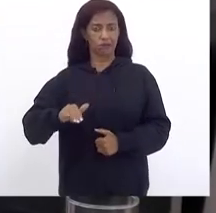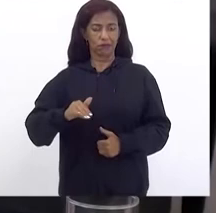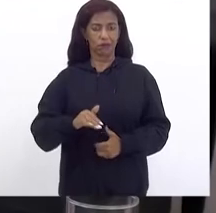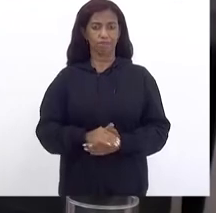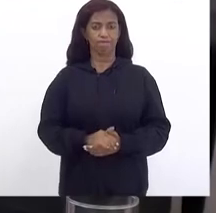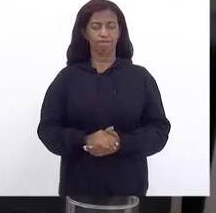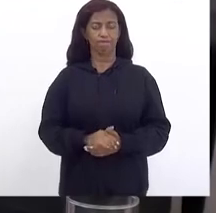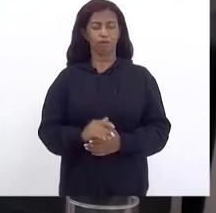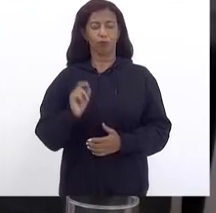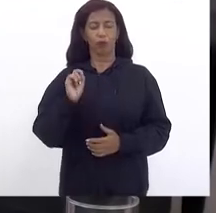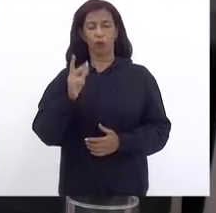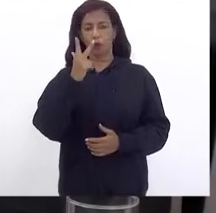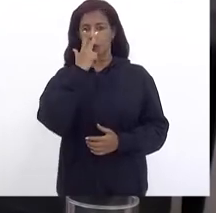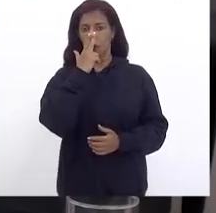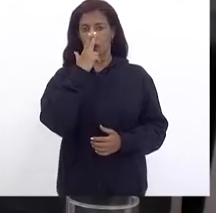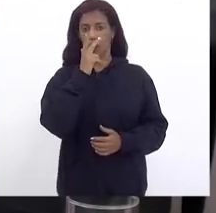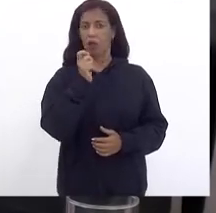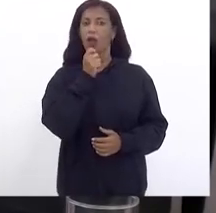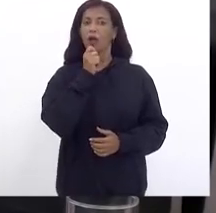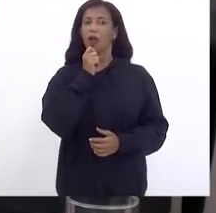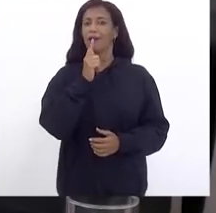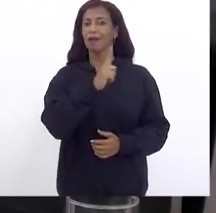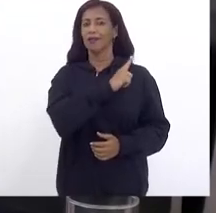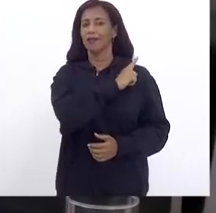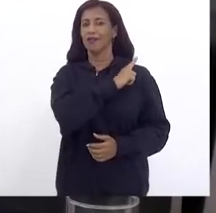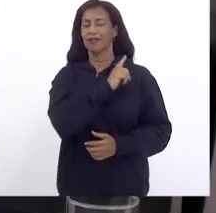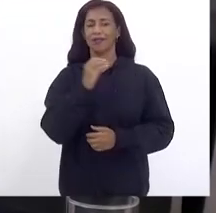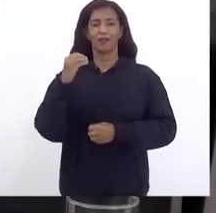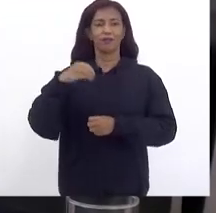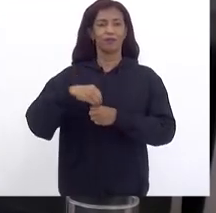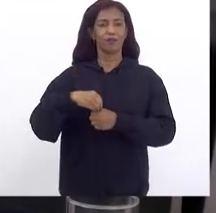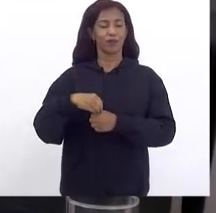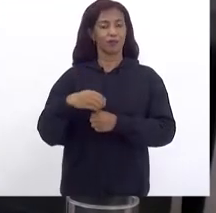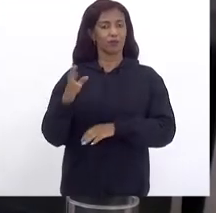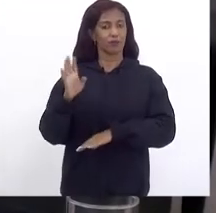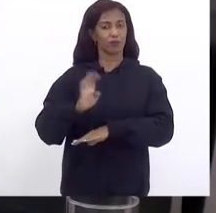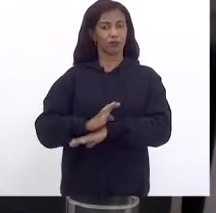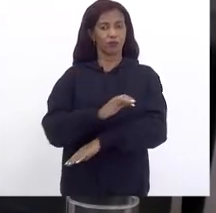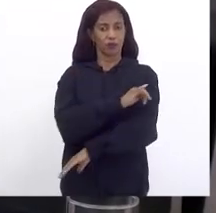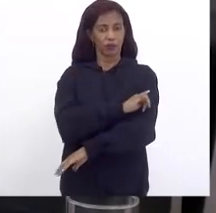O que me parece É que não houve Gestão Dentro do estado Do Rio de Janeiro